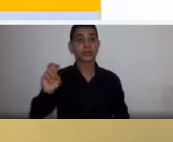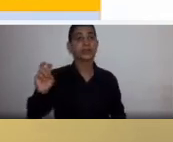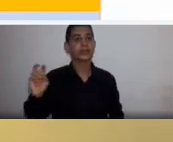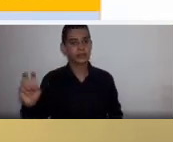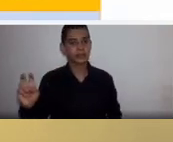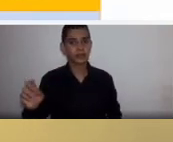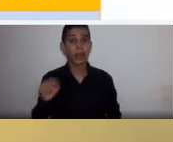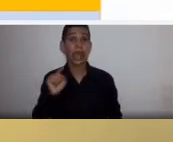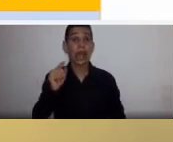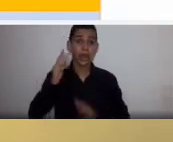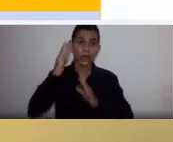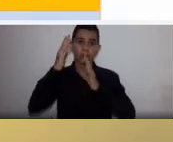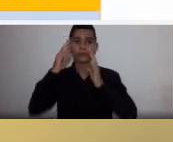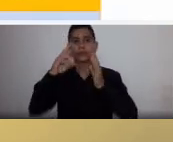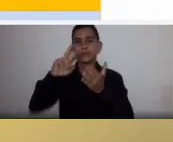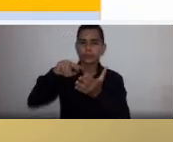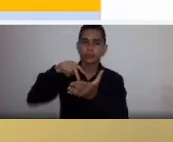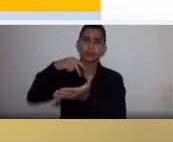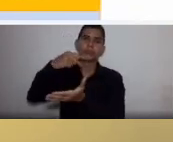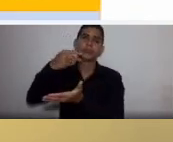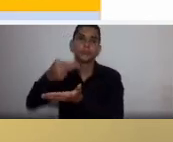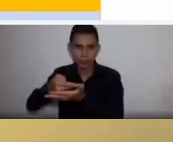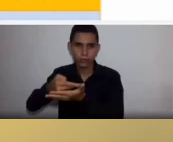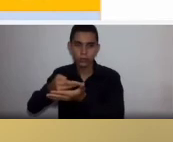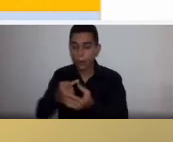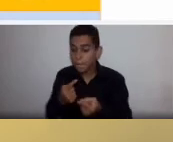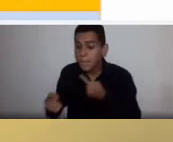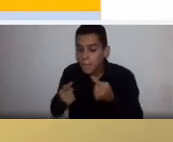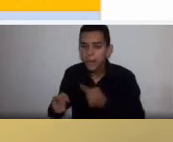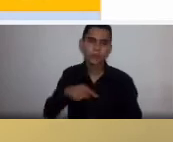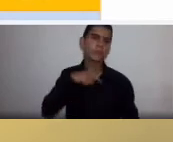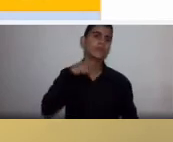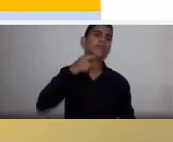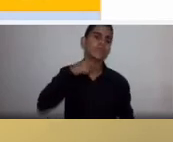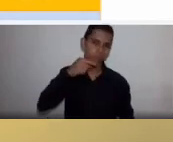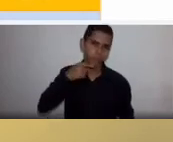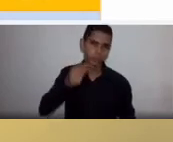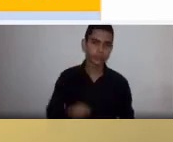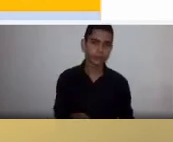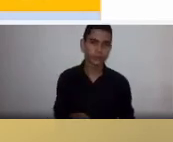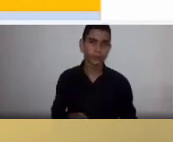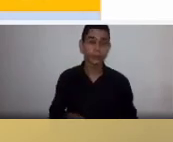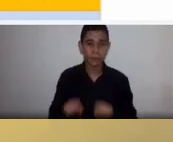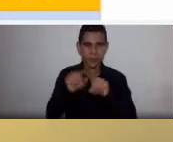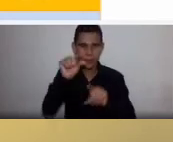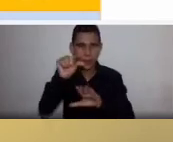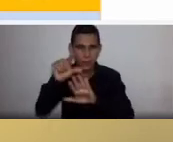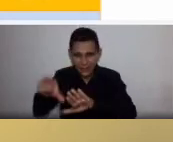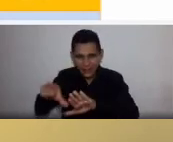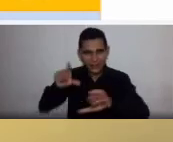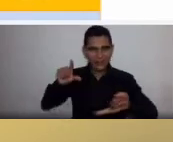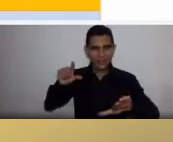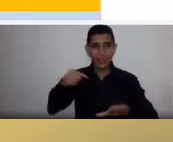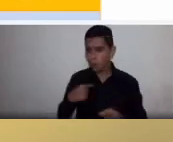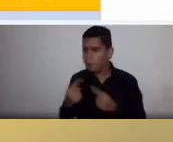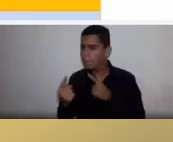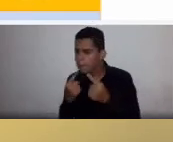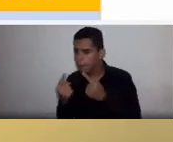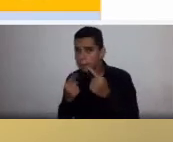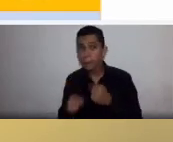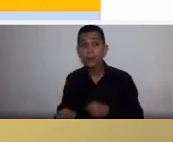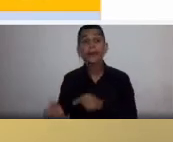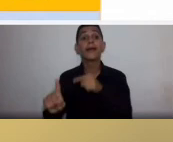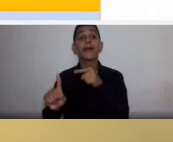consciência, não sendo possível mais interagir com ela. Até um pouco antes disso, eu tinha conversado e ela manteve seu desejo